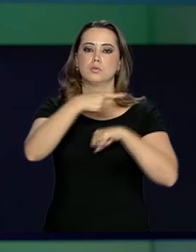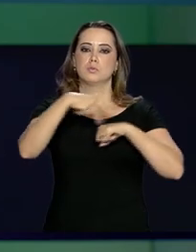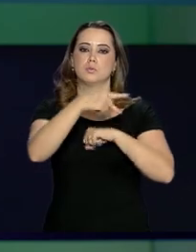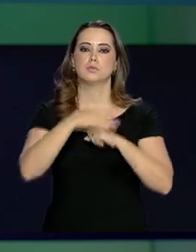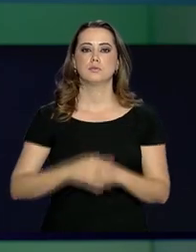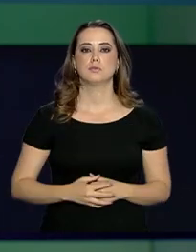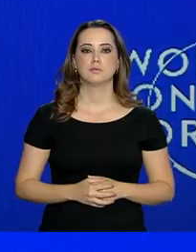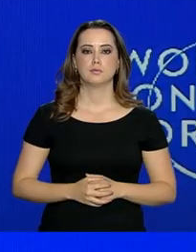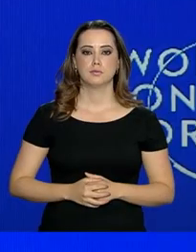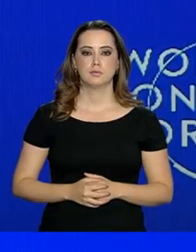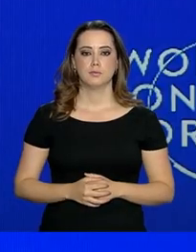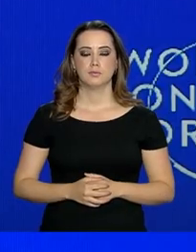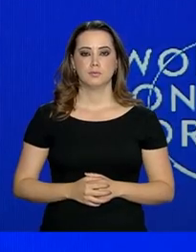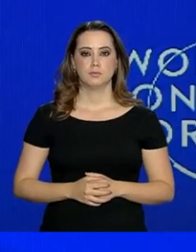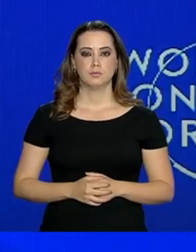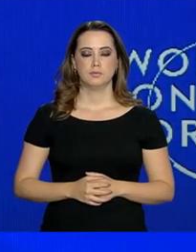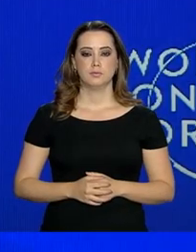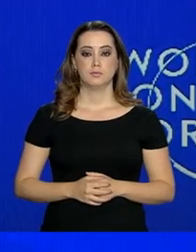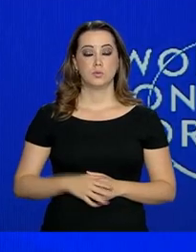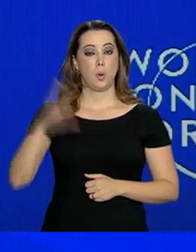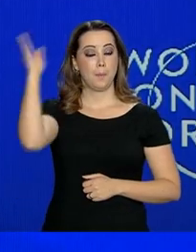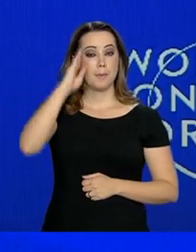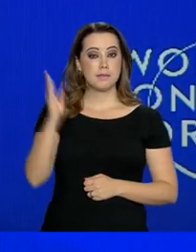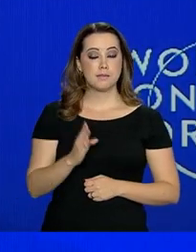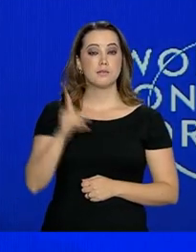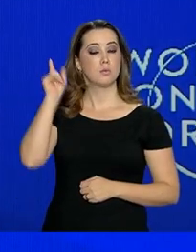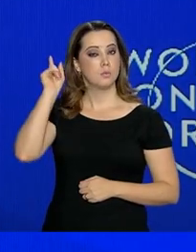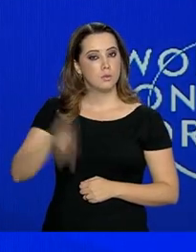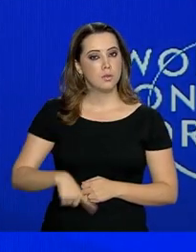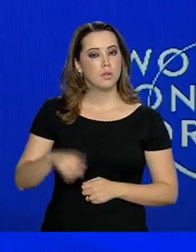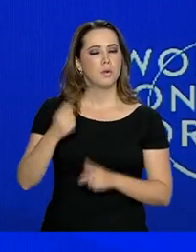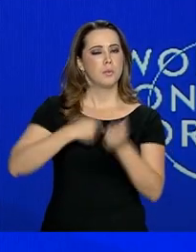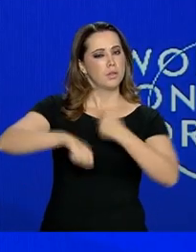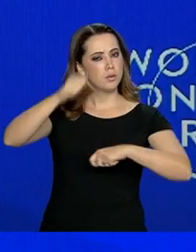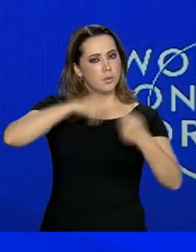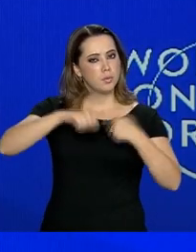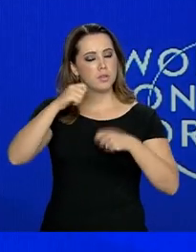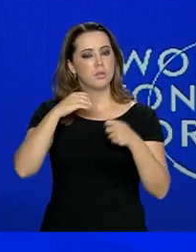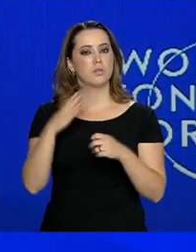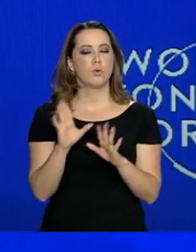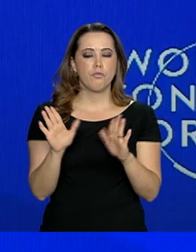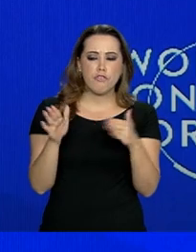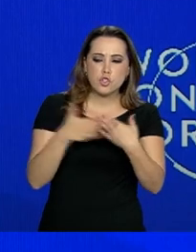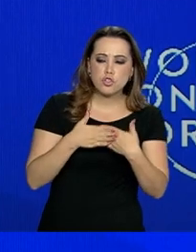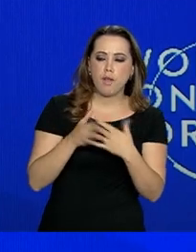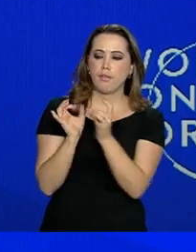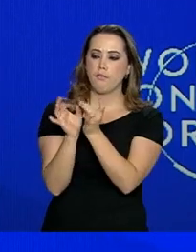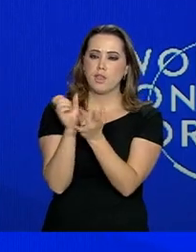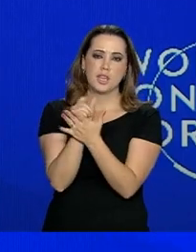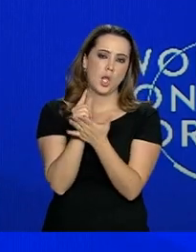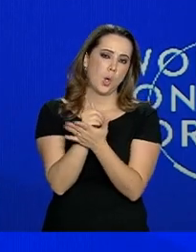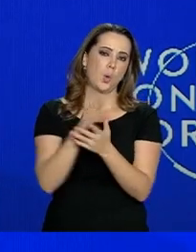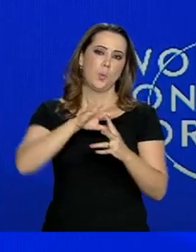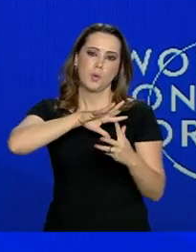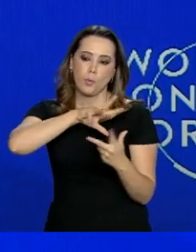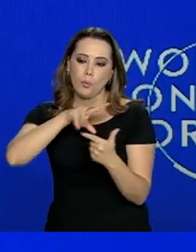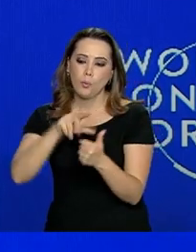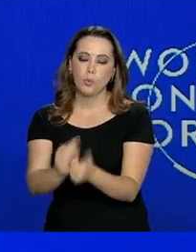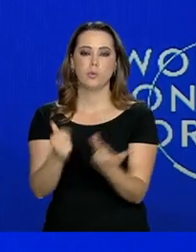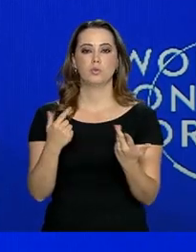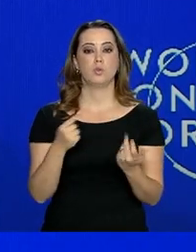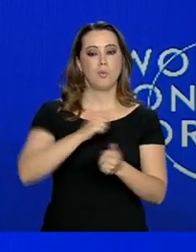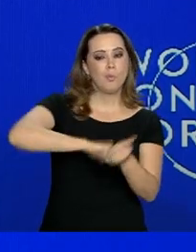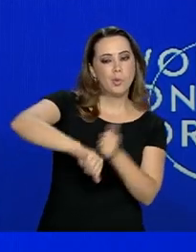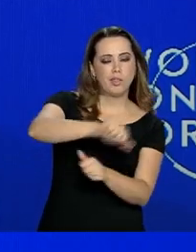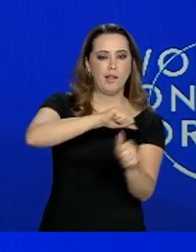países. O Brasil ainda é uma economia relativamente fechada ao comércio internacional. E